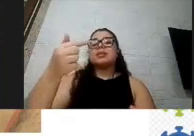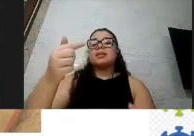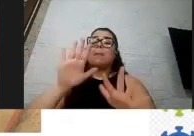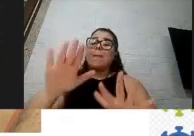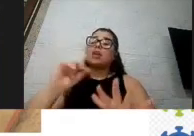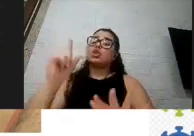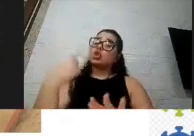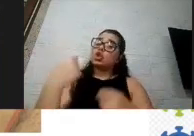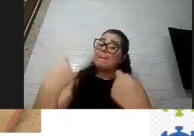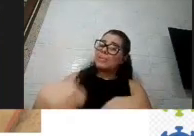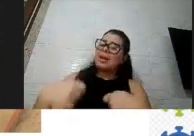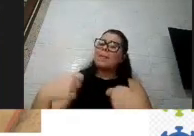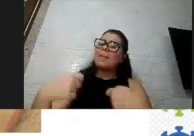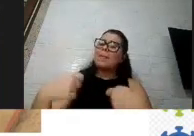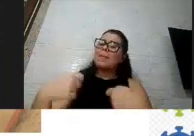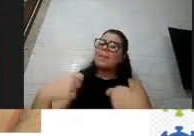maior para a gente poder